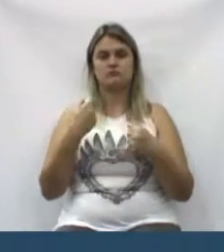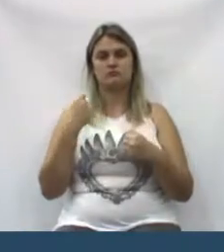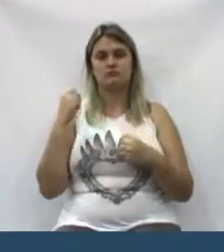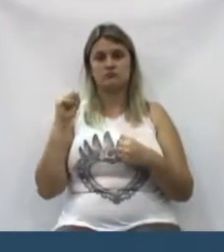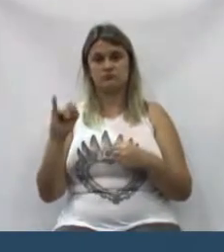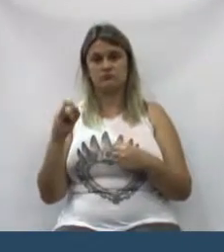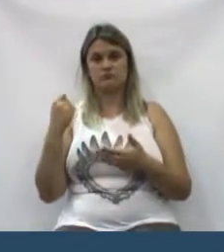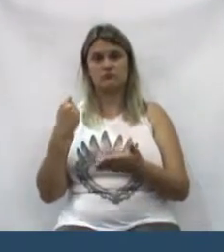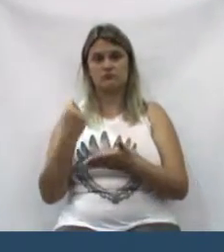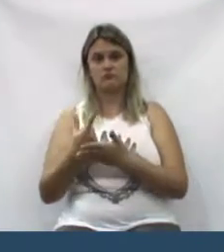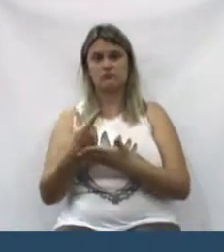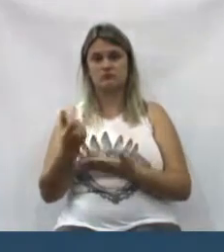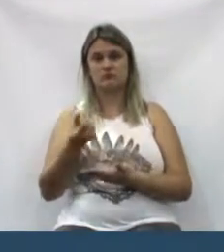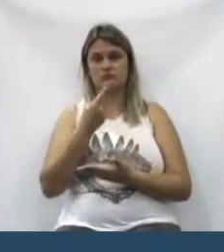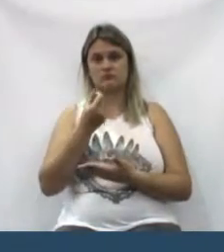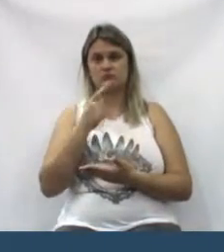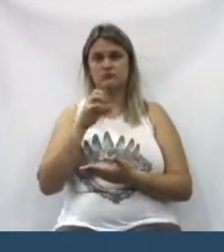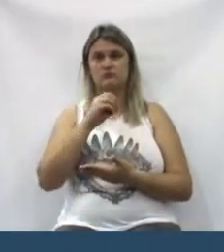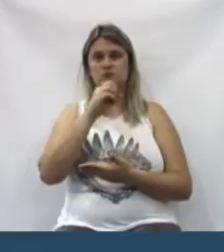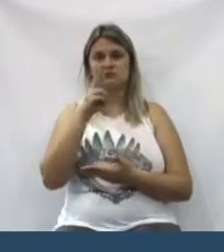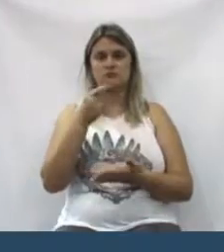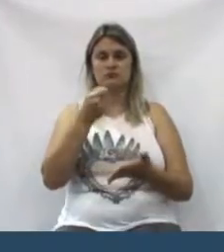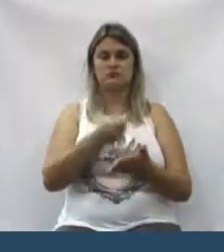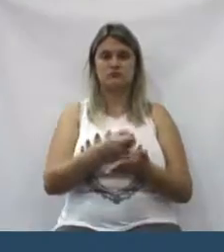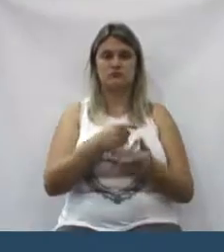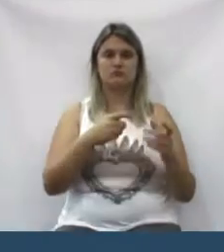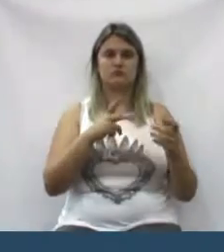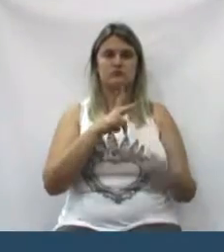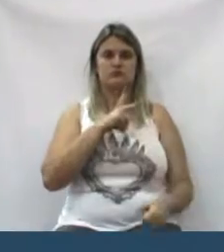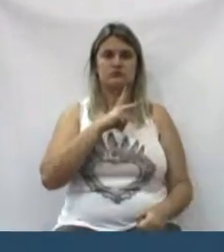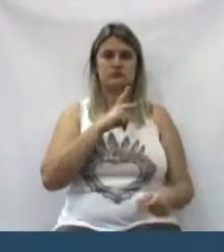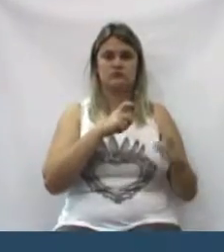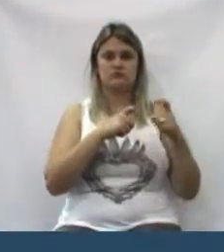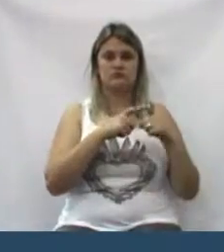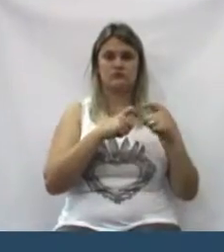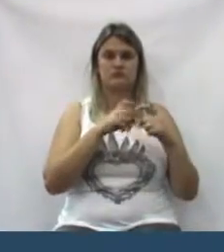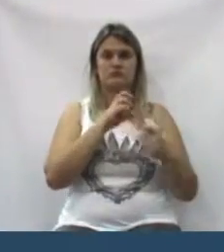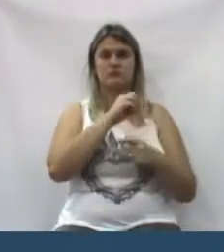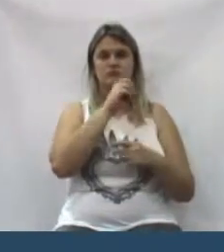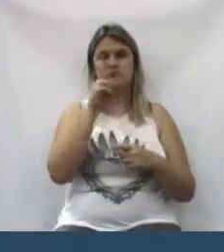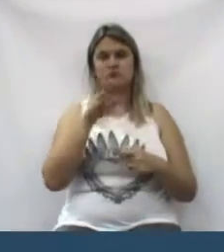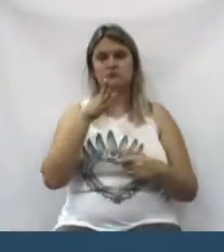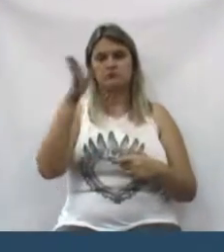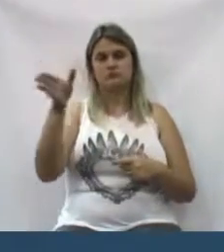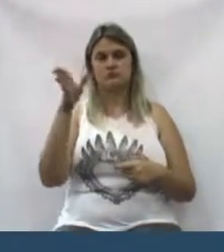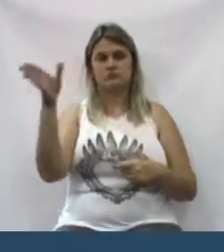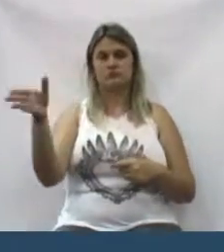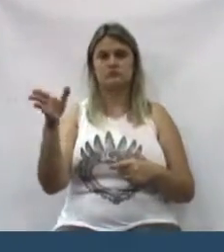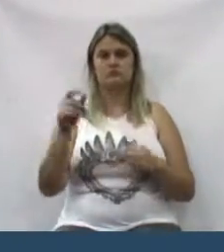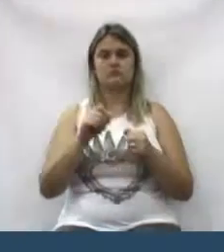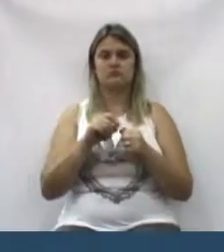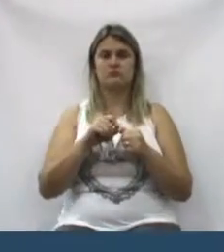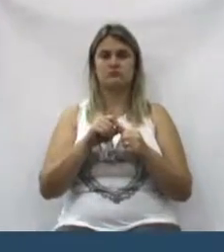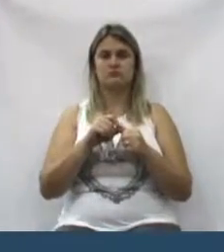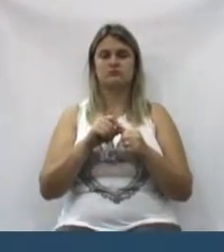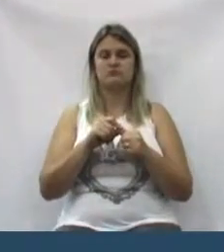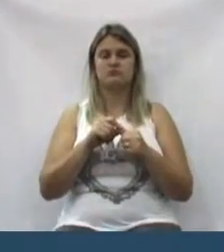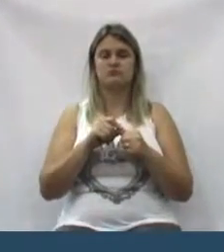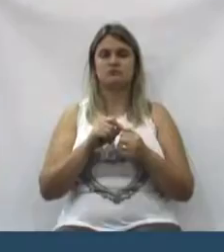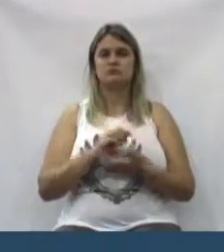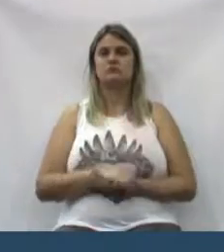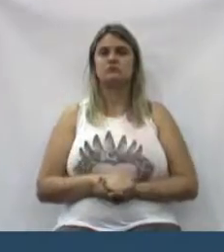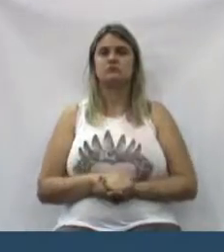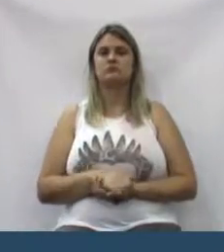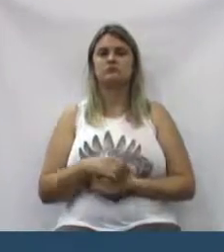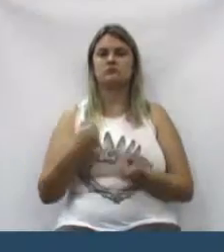que comprar um remédio ou ter que pagar uma consulta ou ter que e pegar uma que